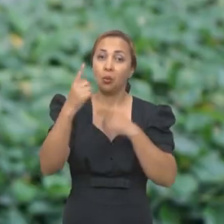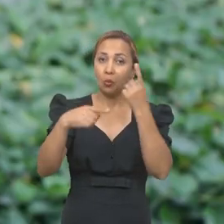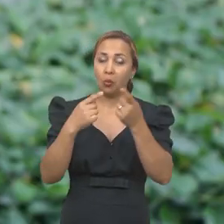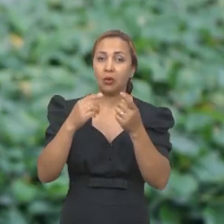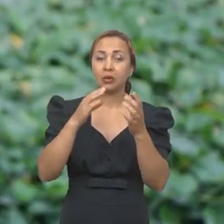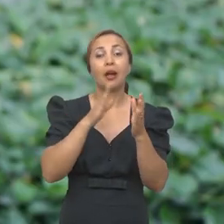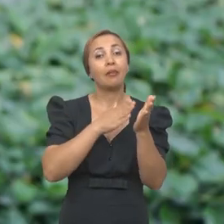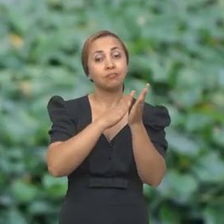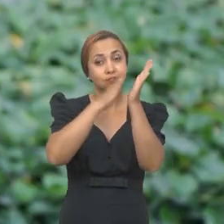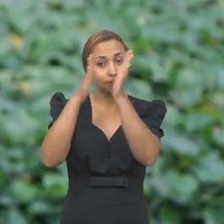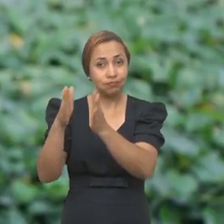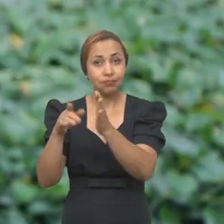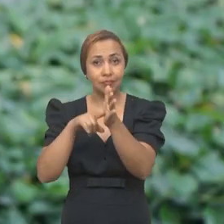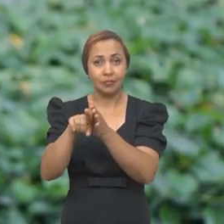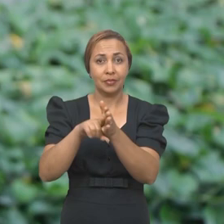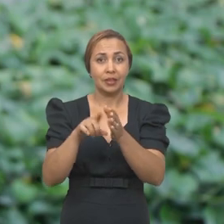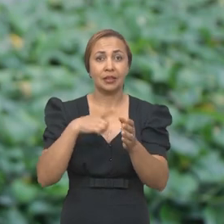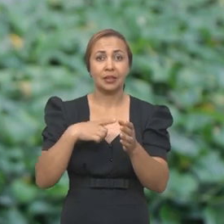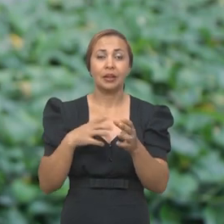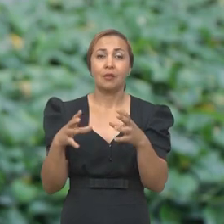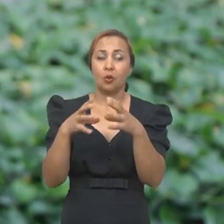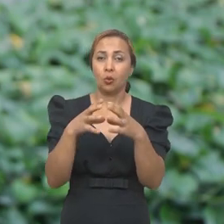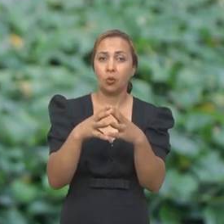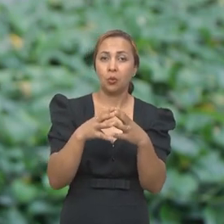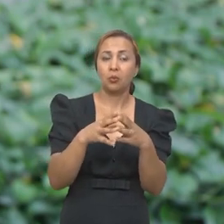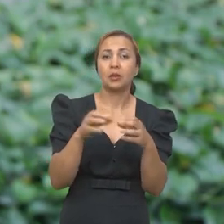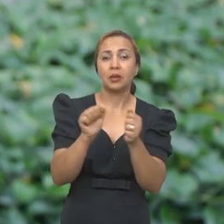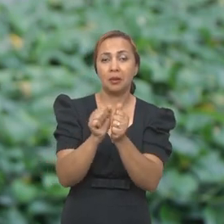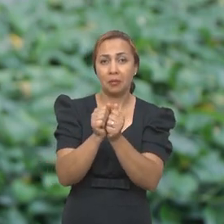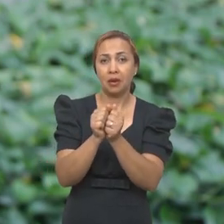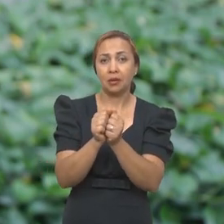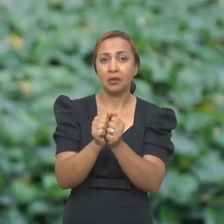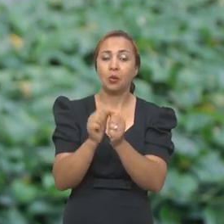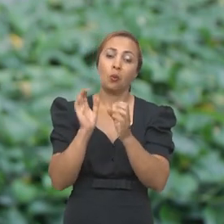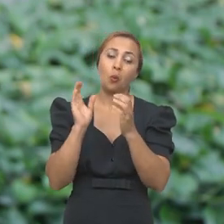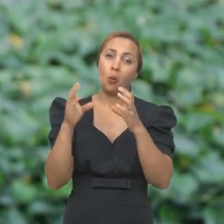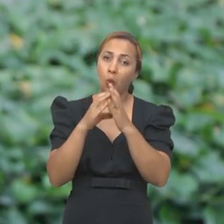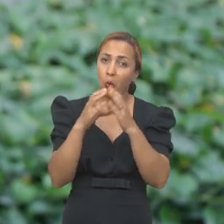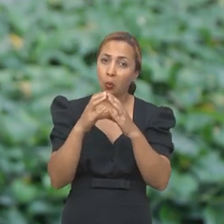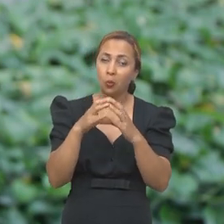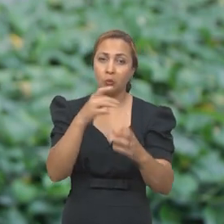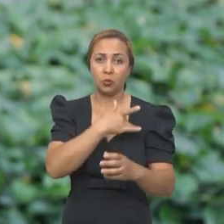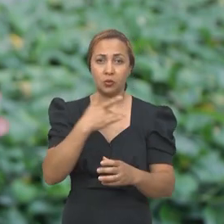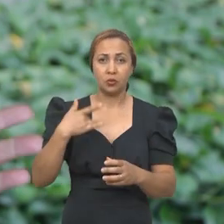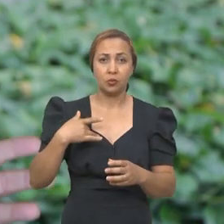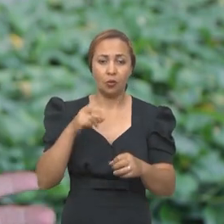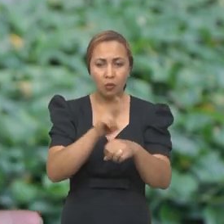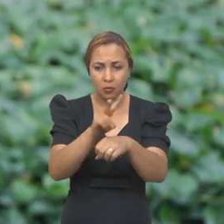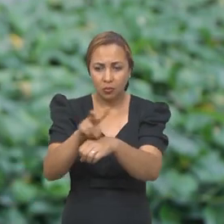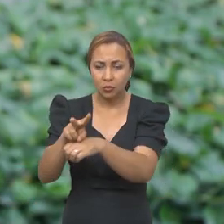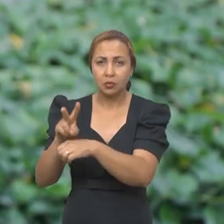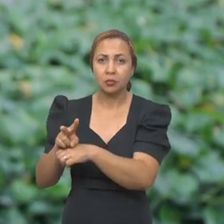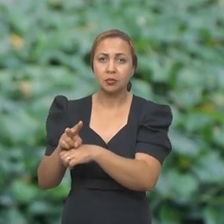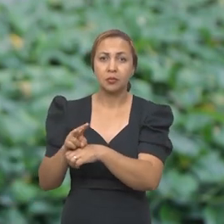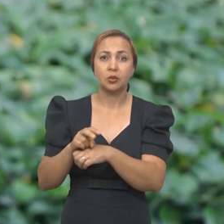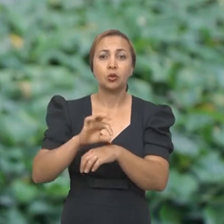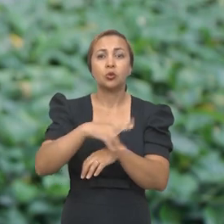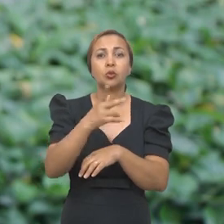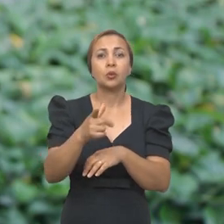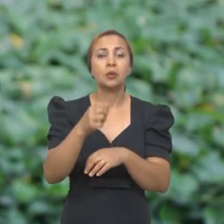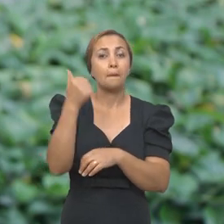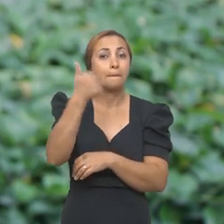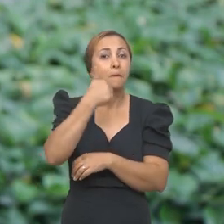pesquisa, que é muito importante, que contamos com a equipe da Vigilância Epidemiológica do município de Feira de Santana, foi o monitoramento dos casos